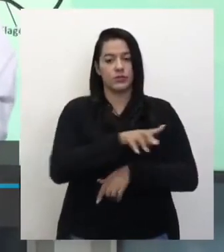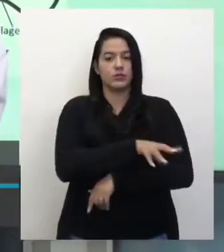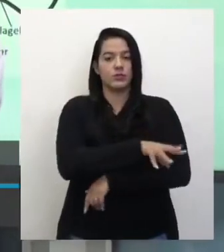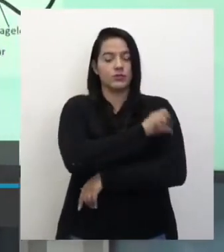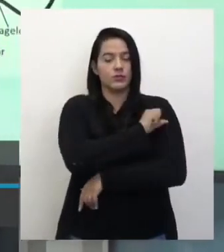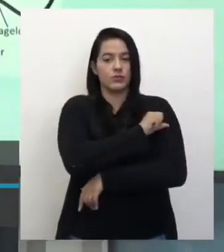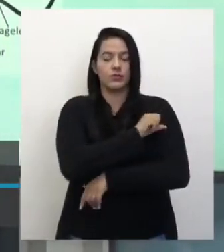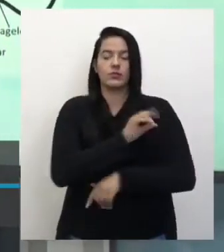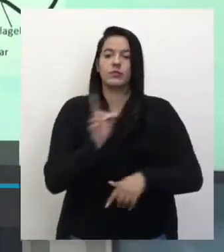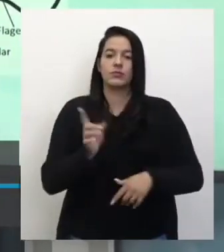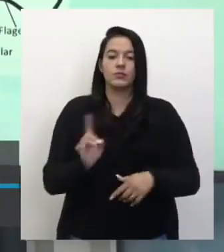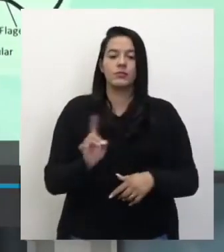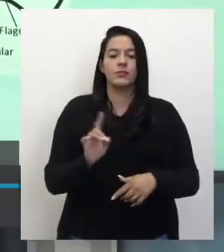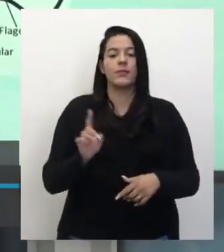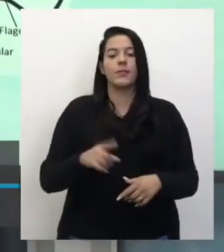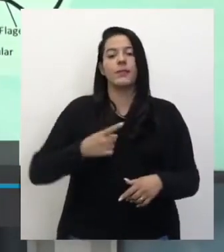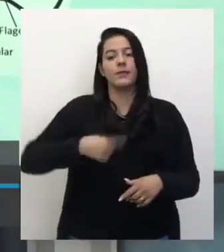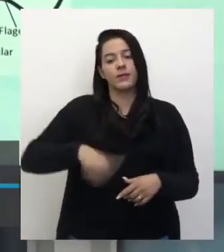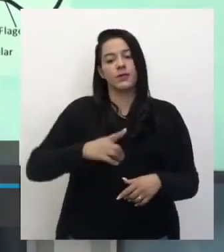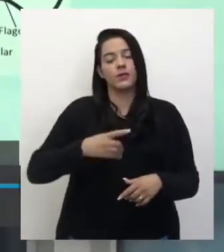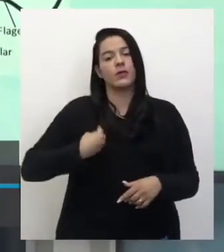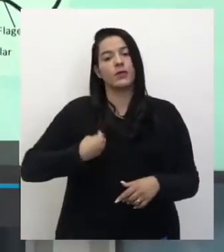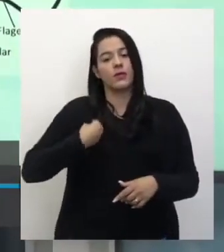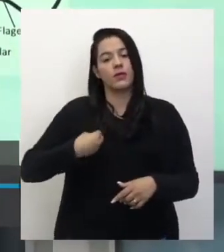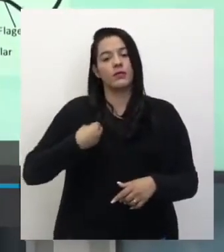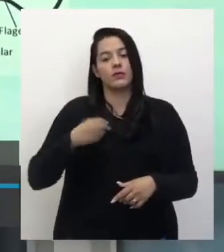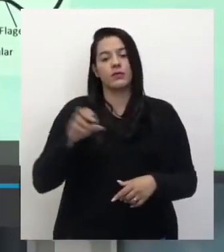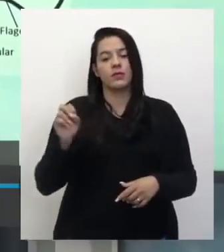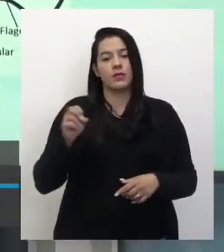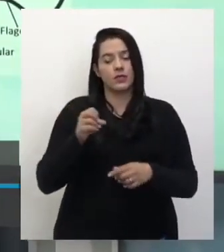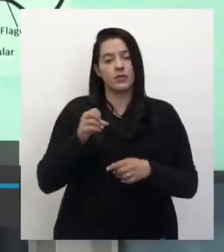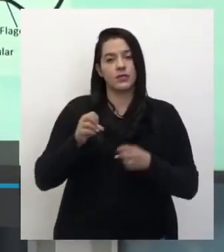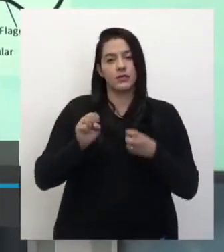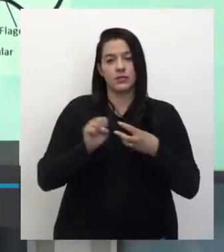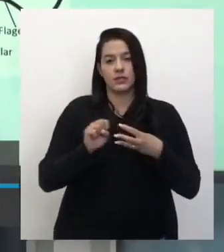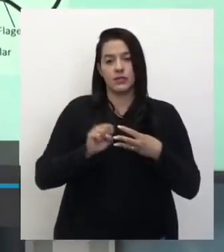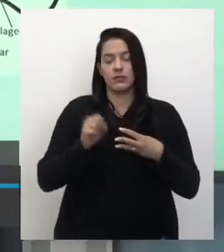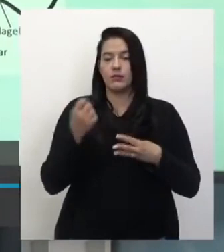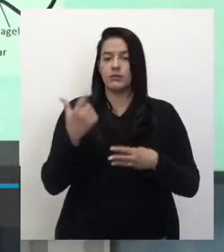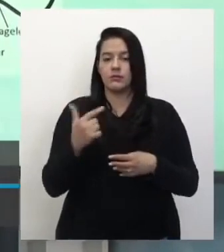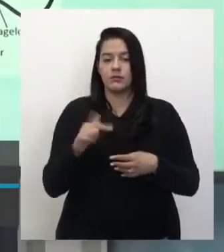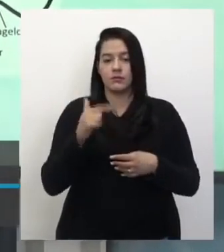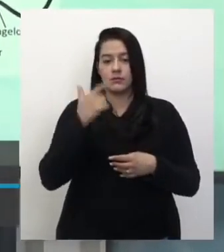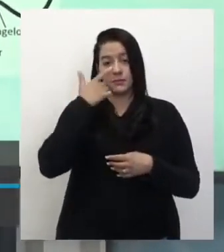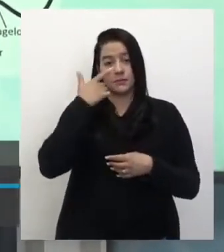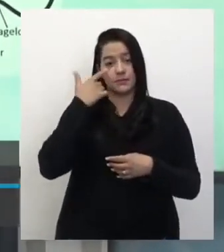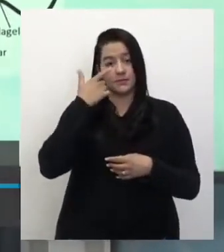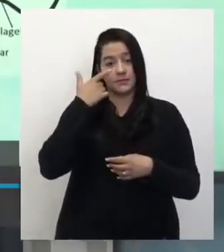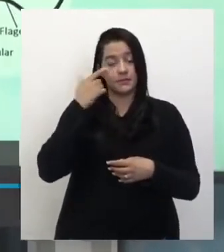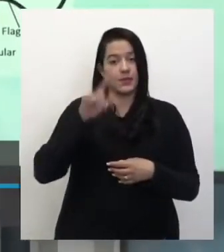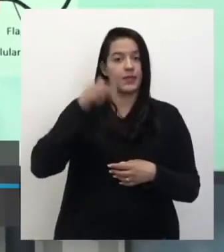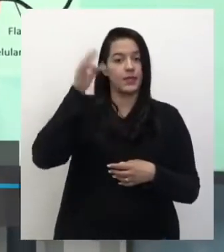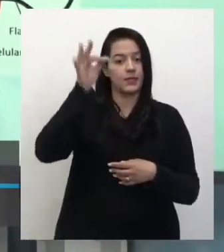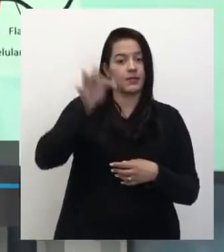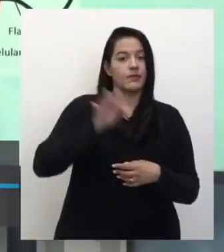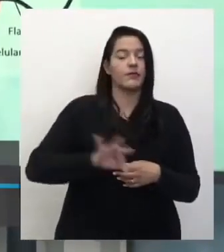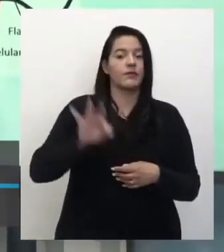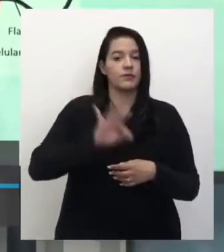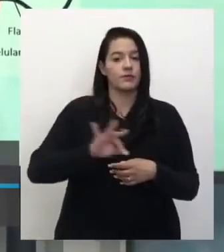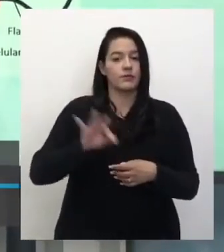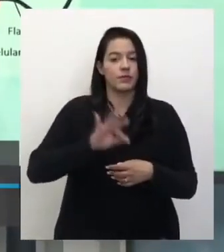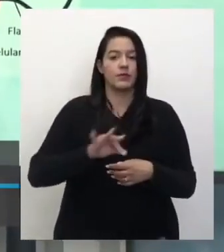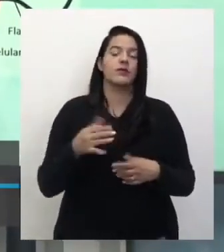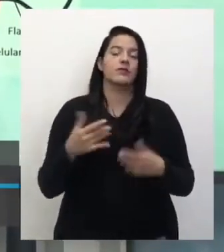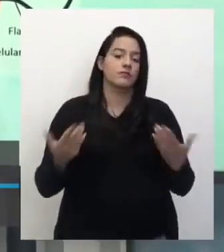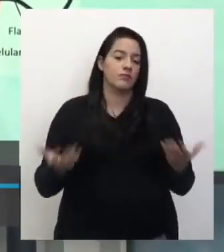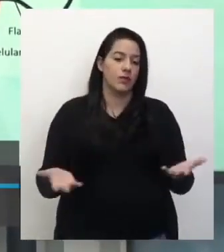ainda. Tá? Então, a gente considera que ele é um ser vivo que não tem célula. Tá? Agora, lá na faculdade, aí há aquele debate. Que aí o